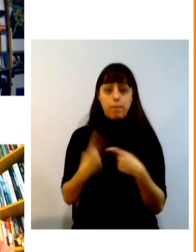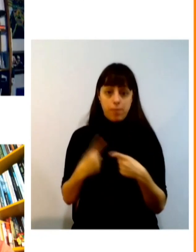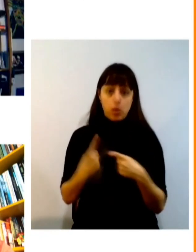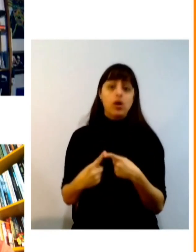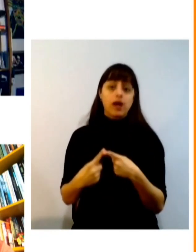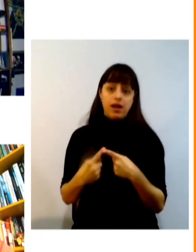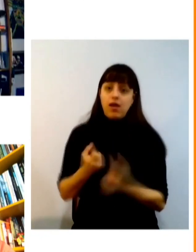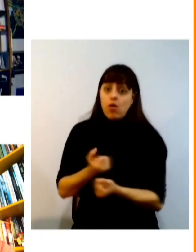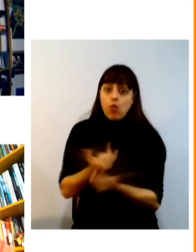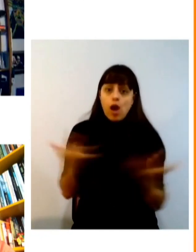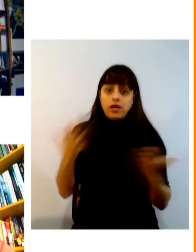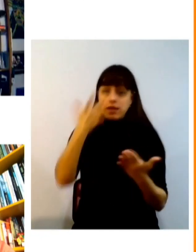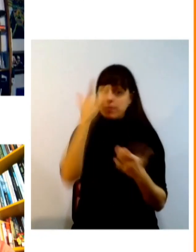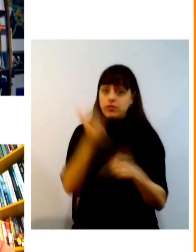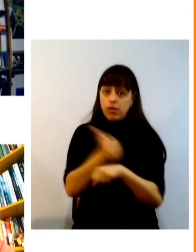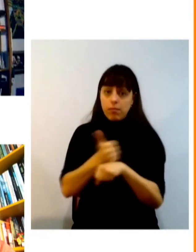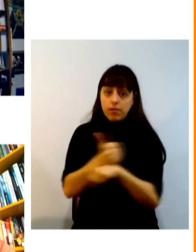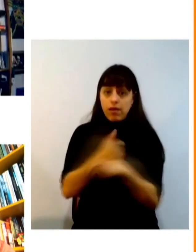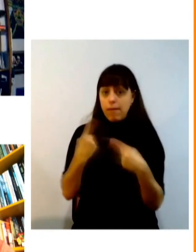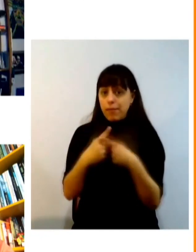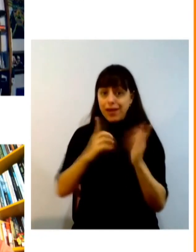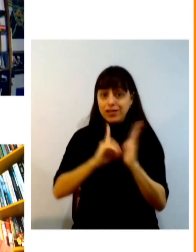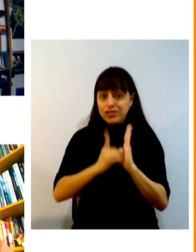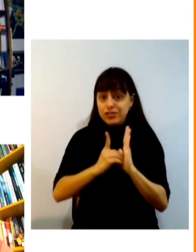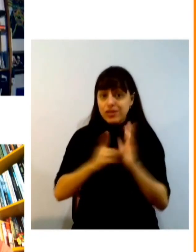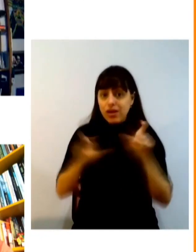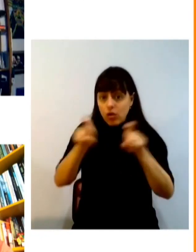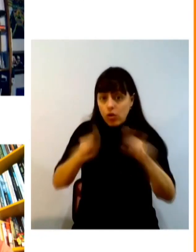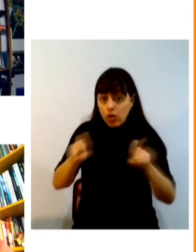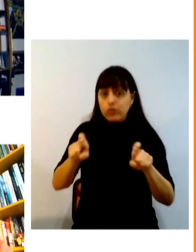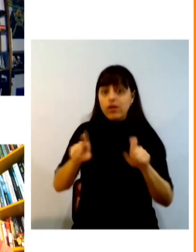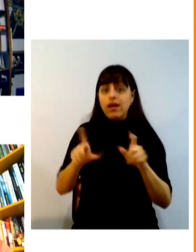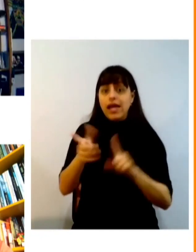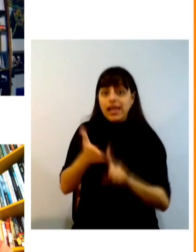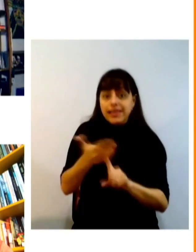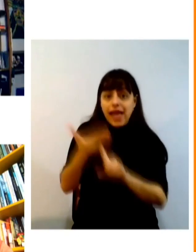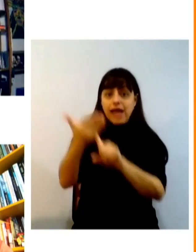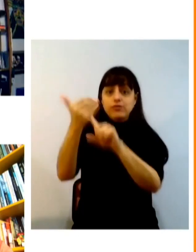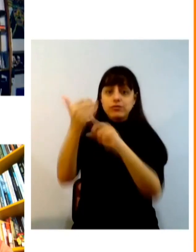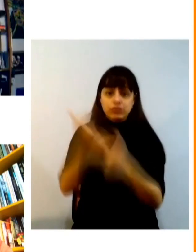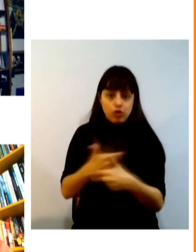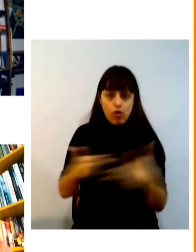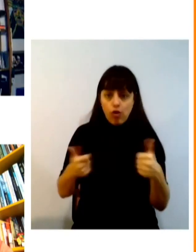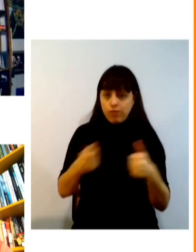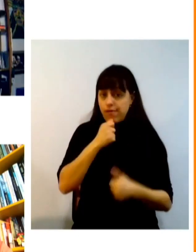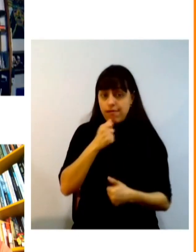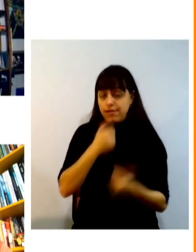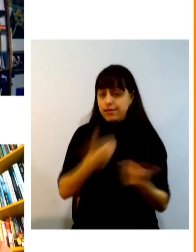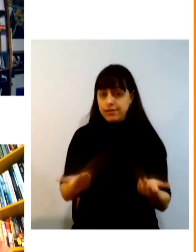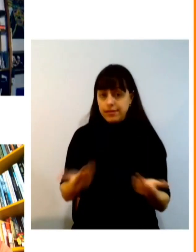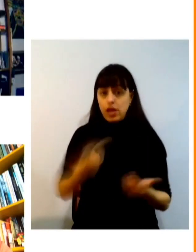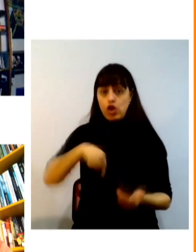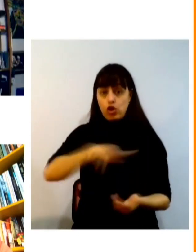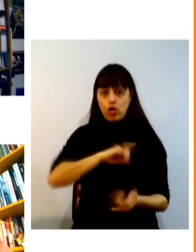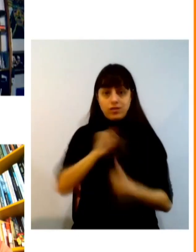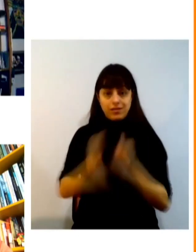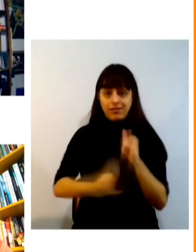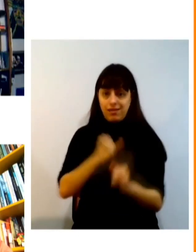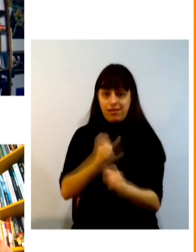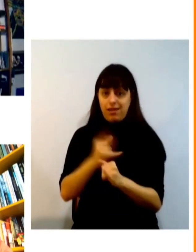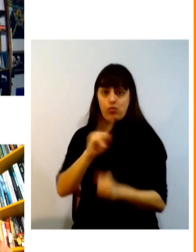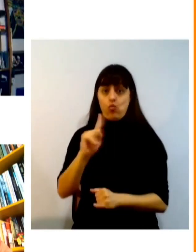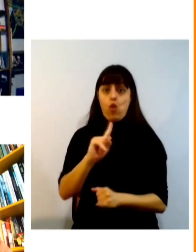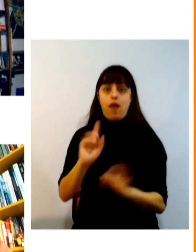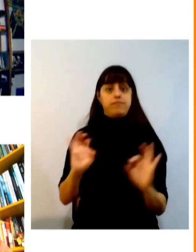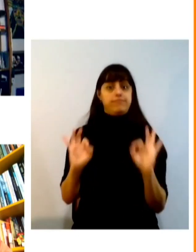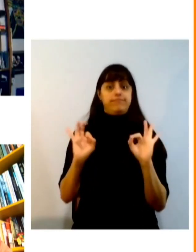trás mas do ponto de vista do letramento digital e do ponto de vista da tecnologia em si no Brasil a nossa internet não é das melhores então